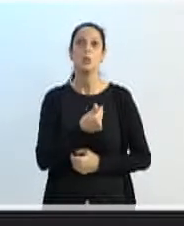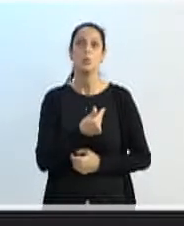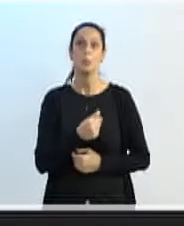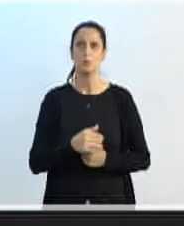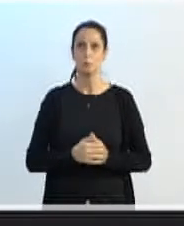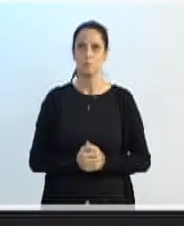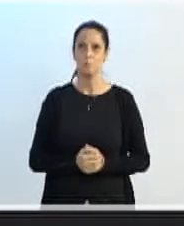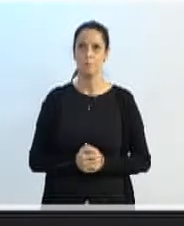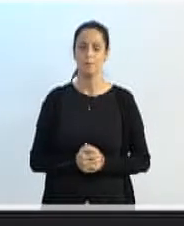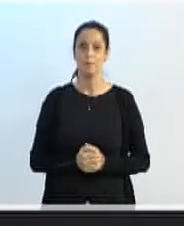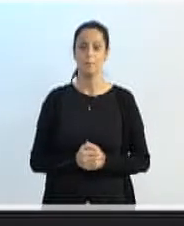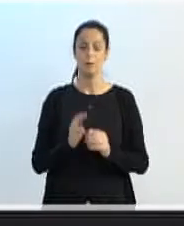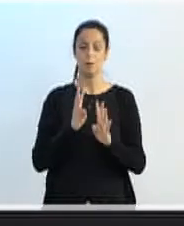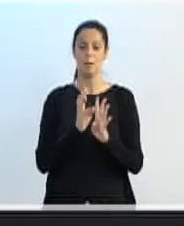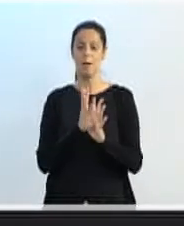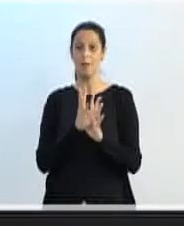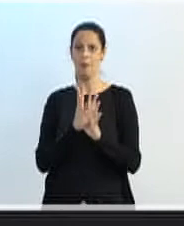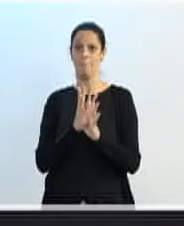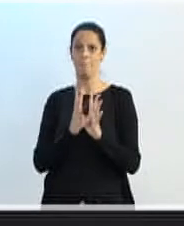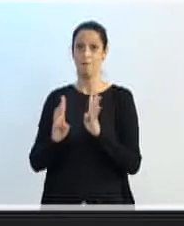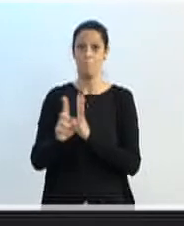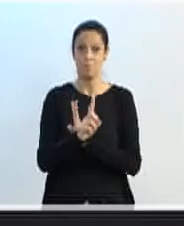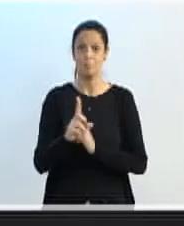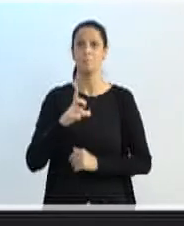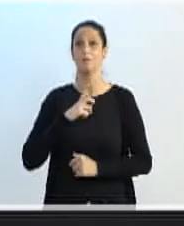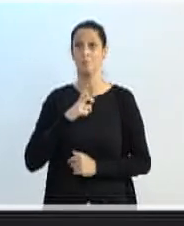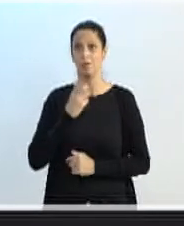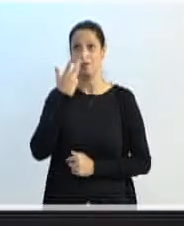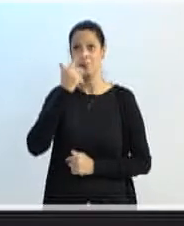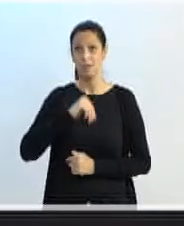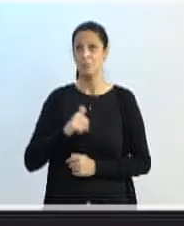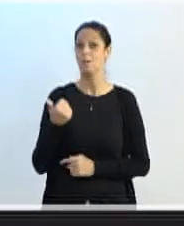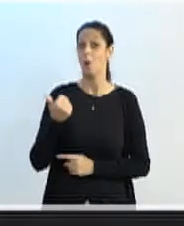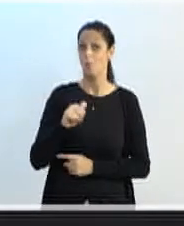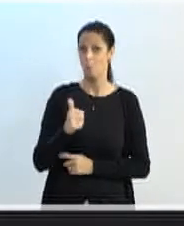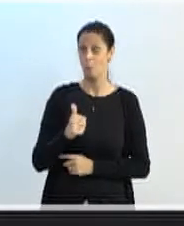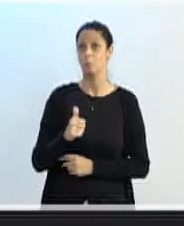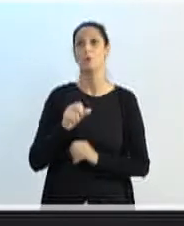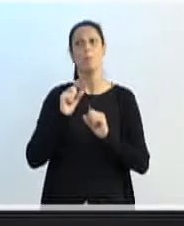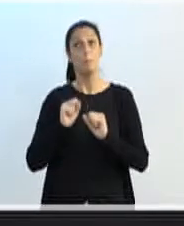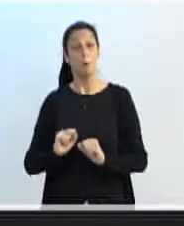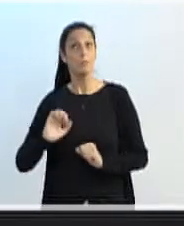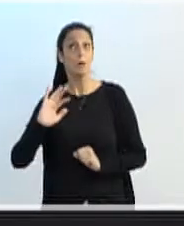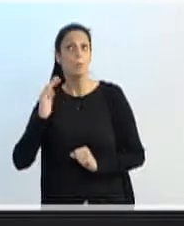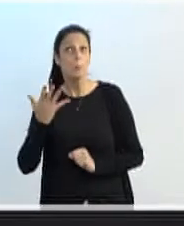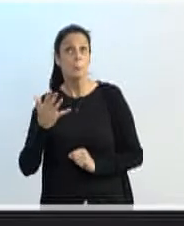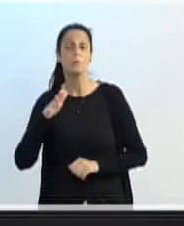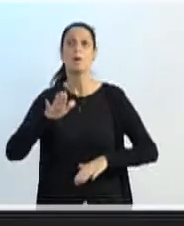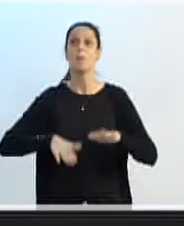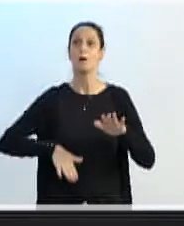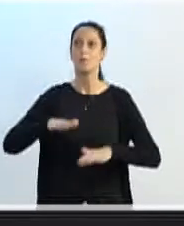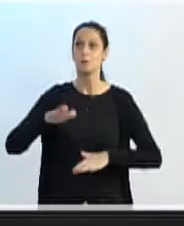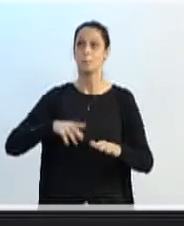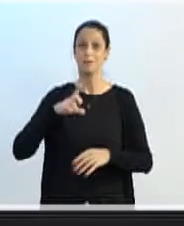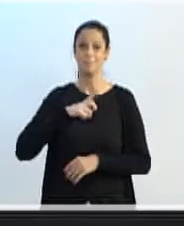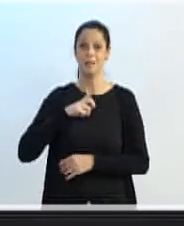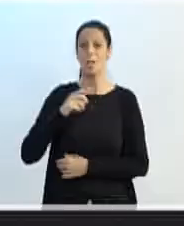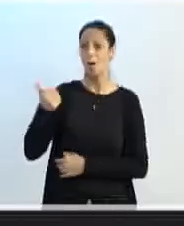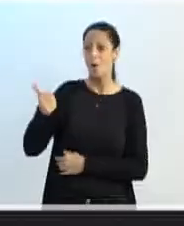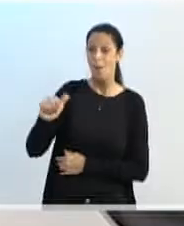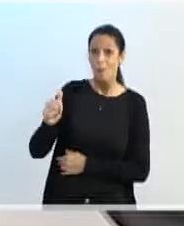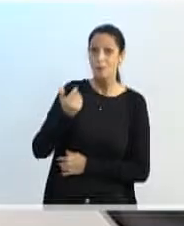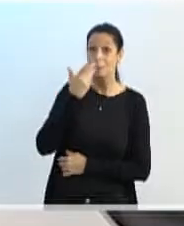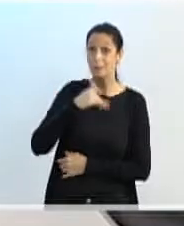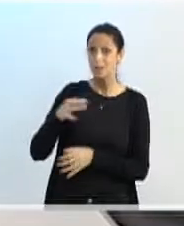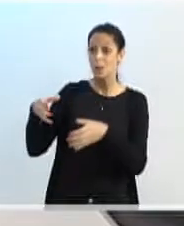Na frente dela, então, existem 11 crianças, claro. Pode ser que, nesse caso, existam 11 crianças do grupo